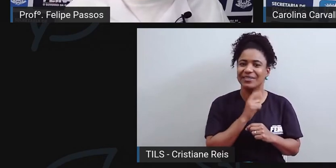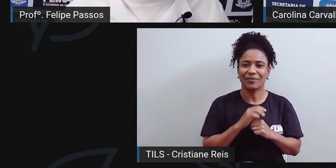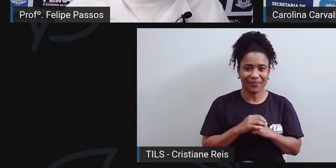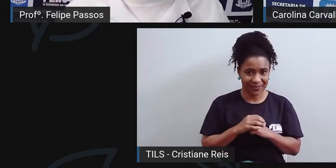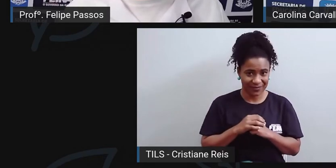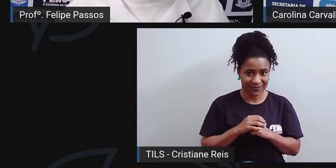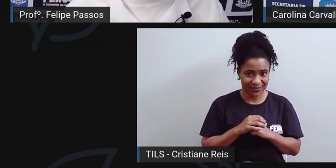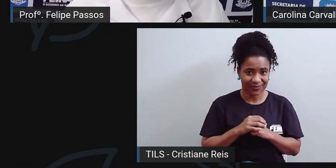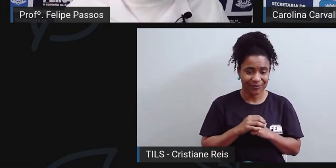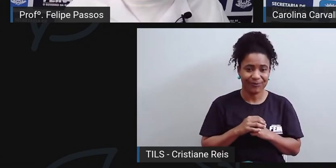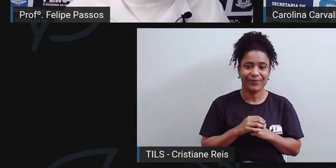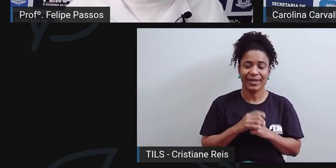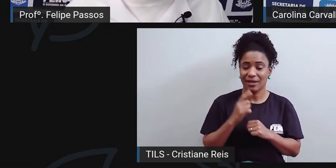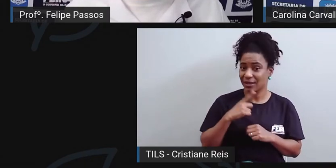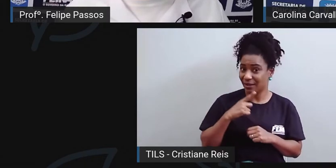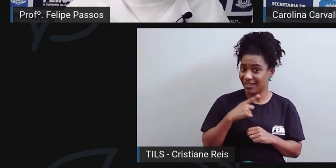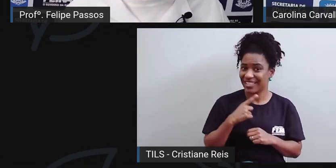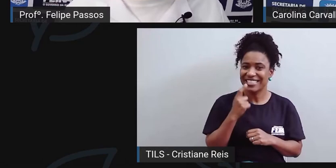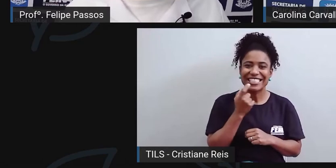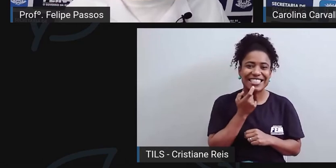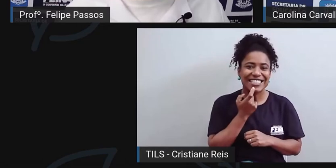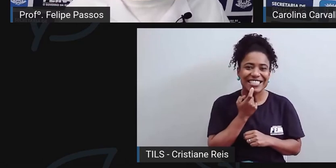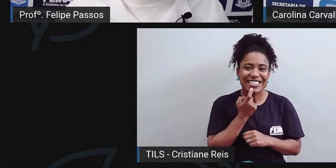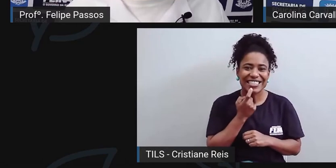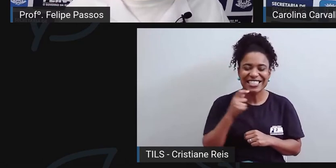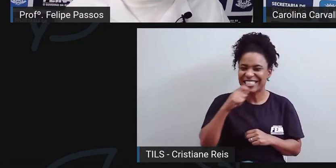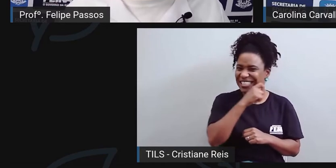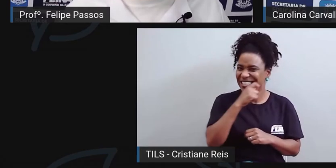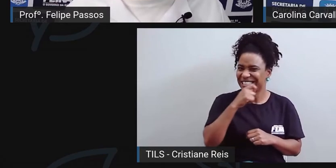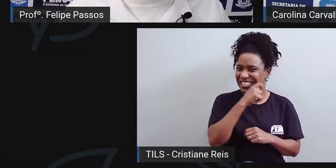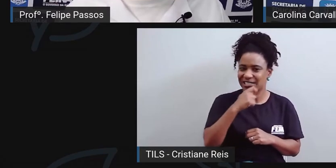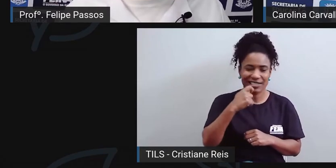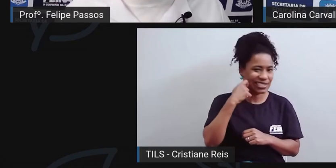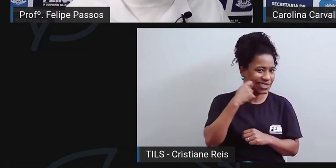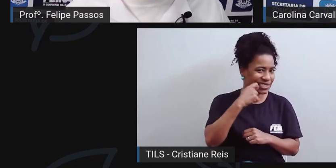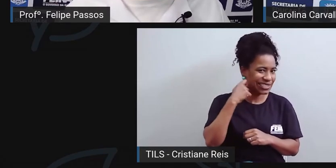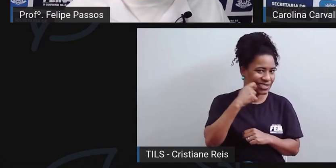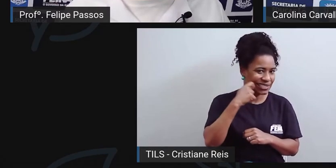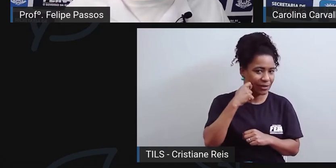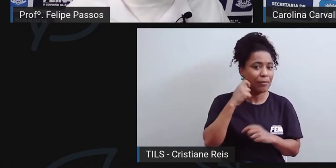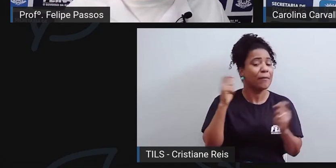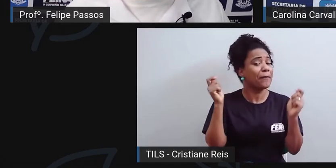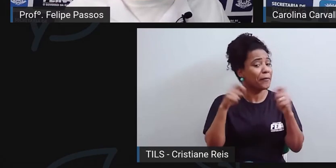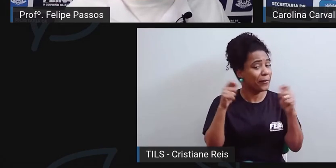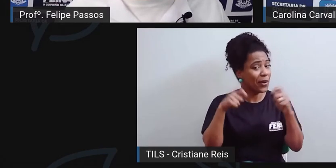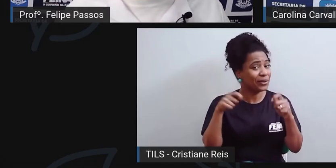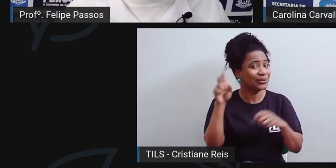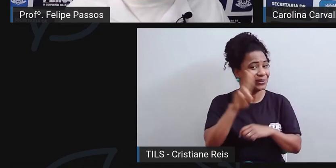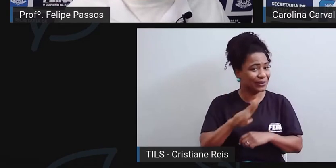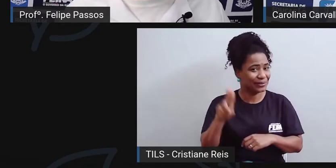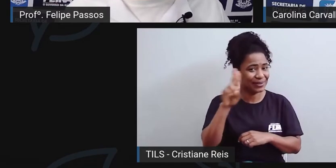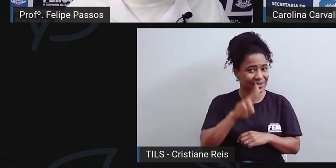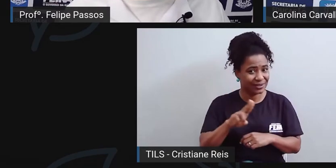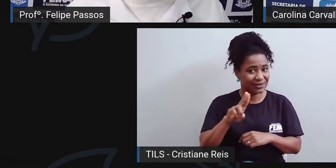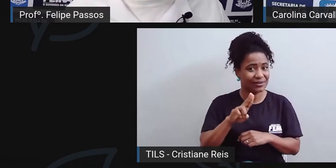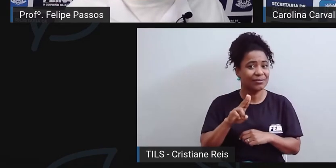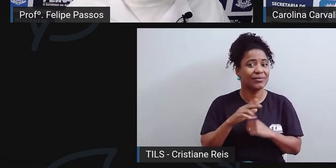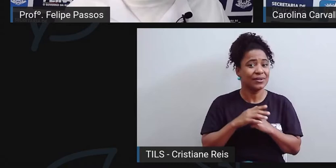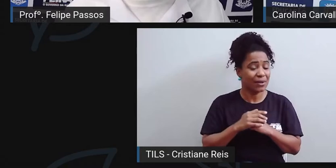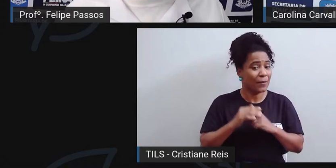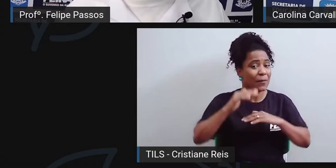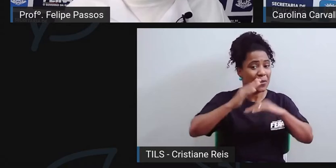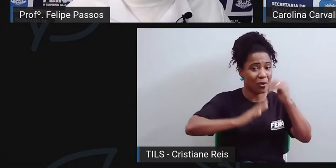superficial ali do dente. O bicarbonato até pode ser usado, mas dentro de um ambiente